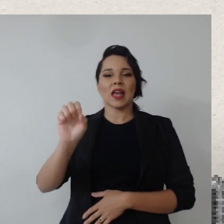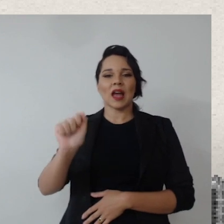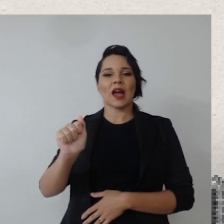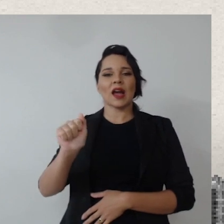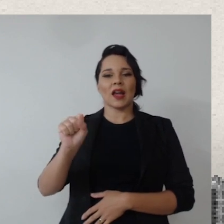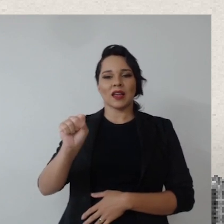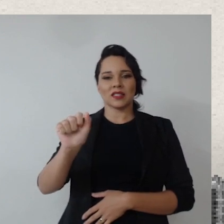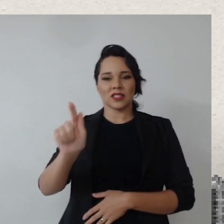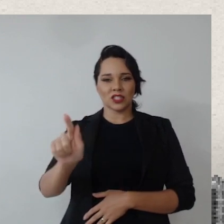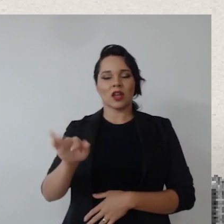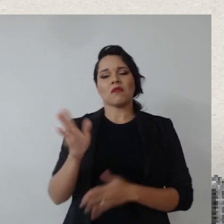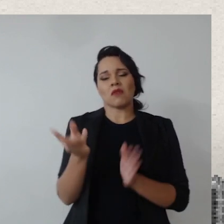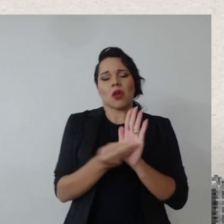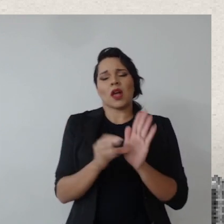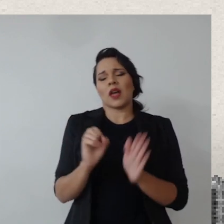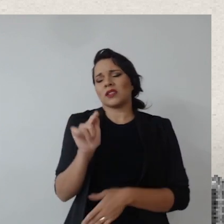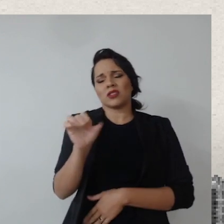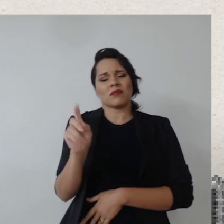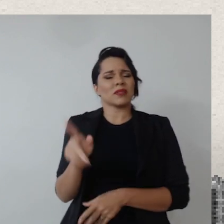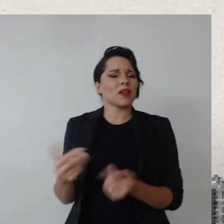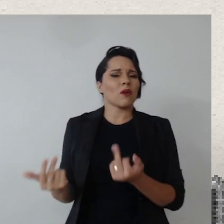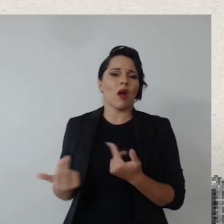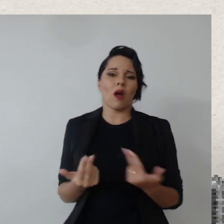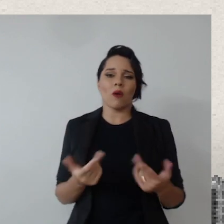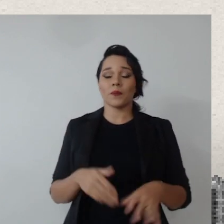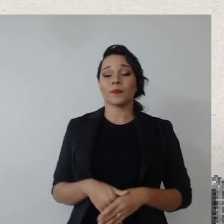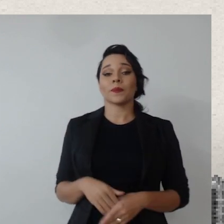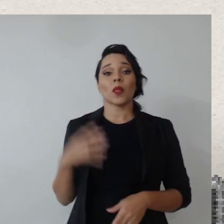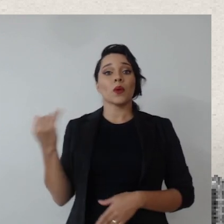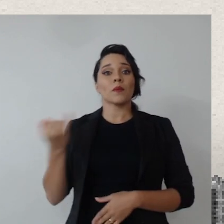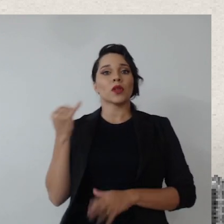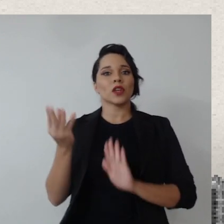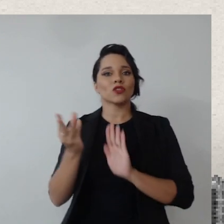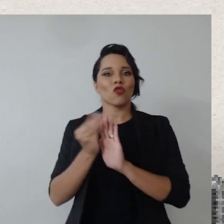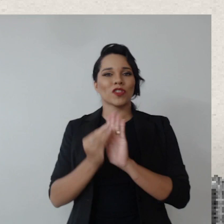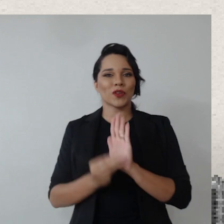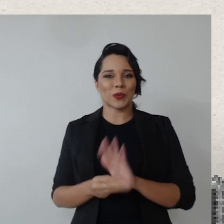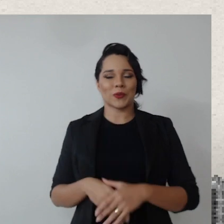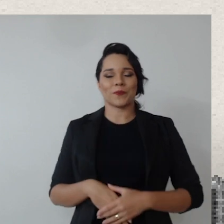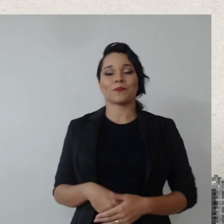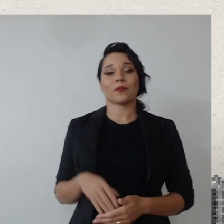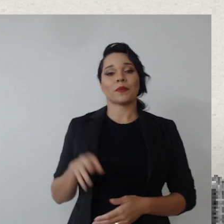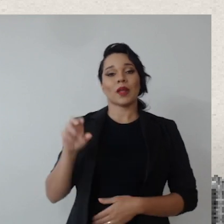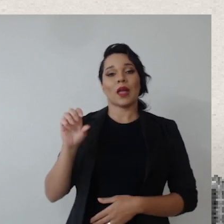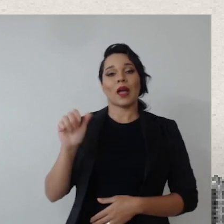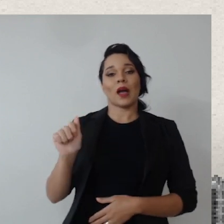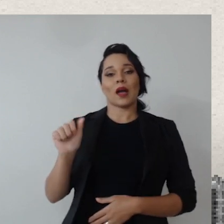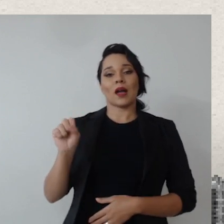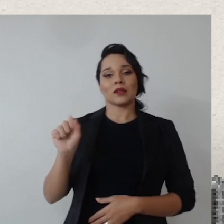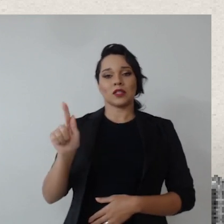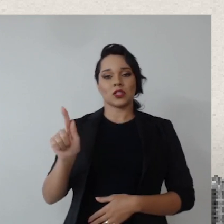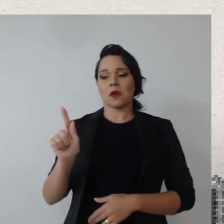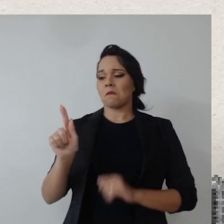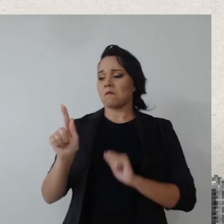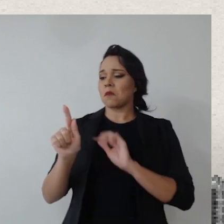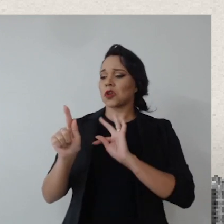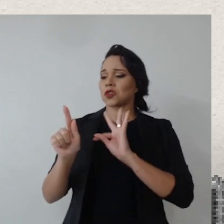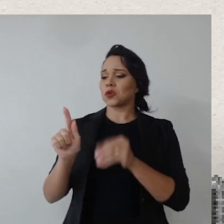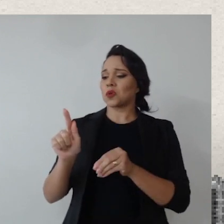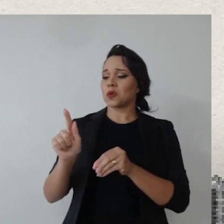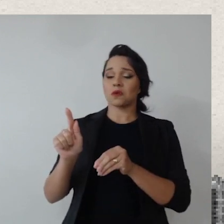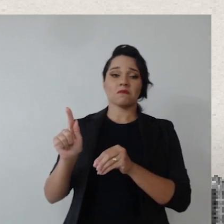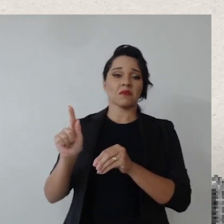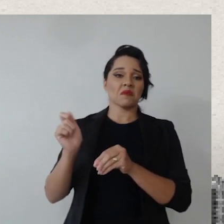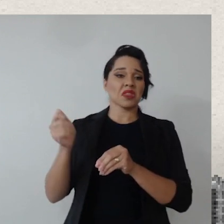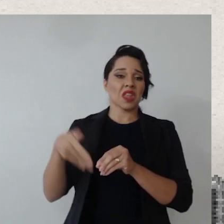ESG, vamos botar o embrulho do ODS, vamos botar o embrulho, mas é a mesma coisa, porque o importante é o conteúdo. E ESG, eu costumo falar isso, ESG pode ser tudo,